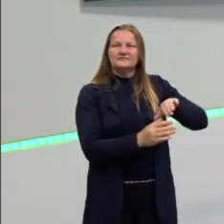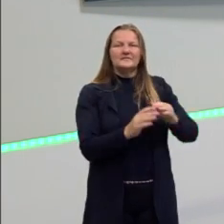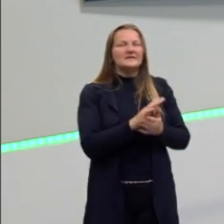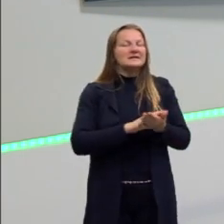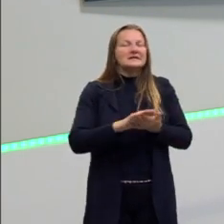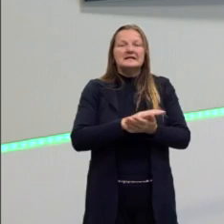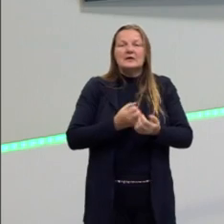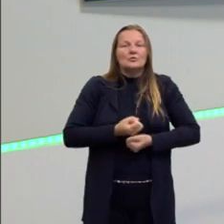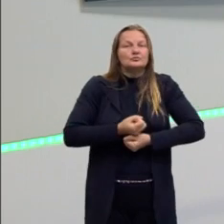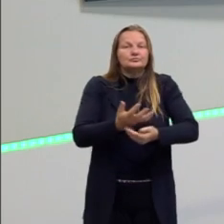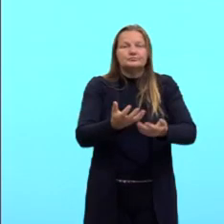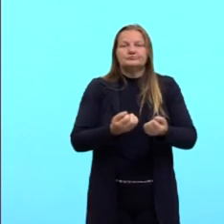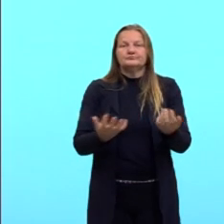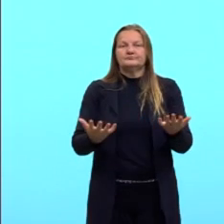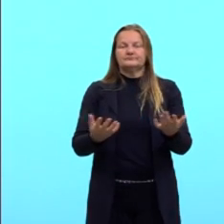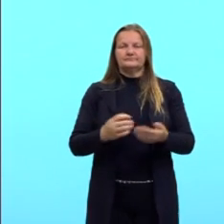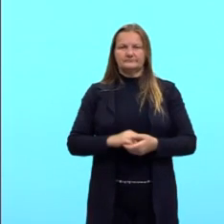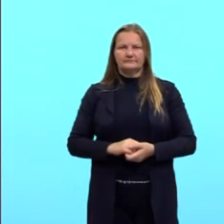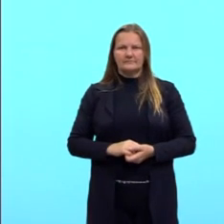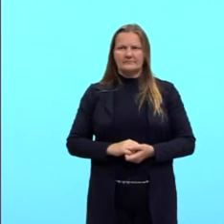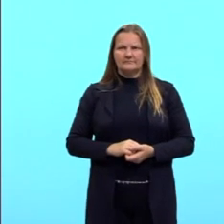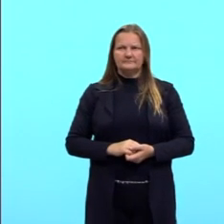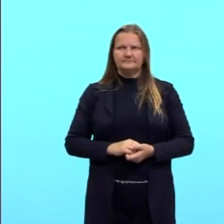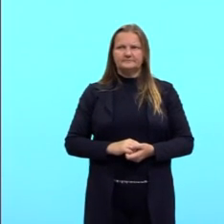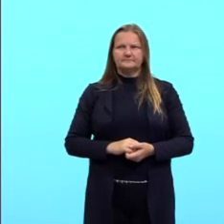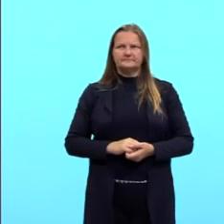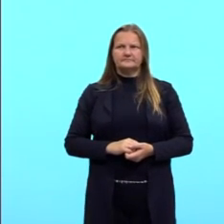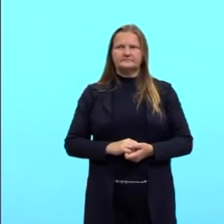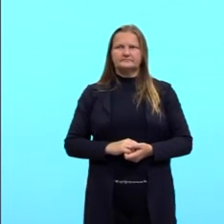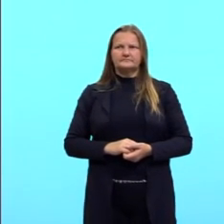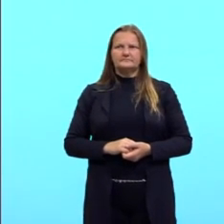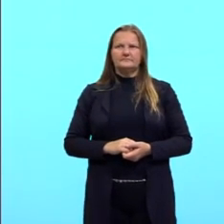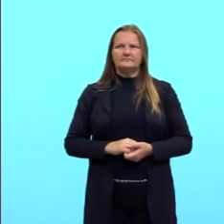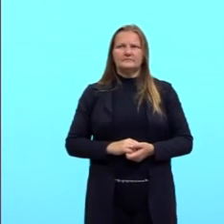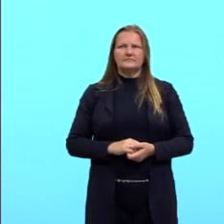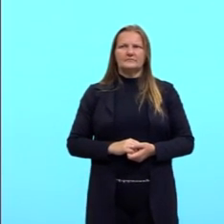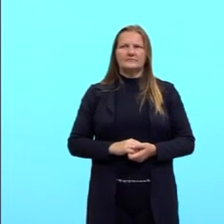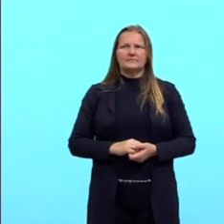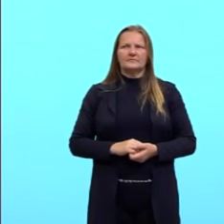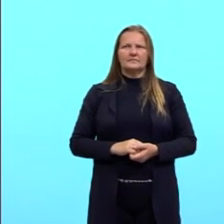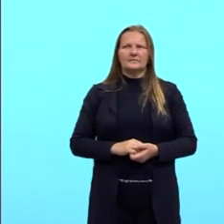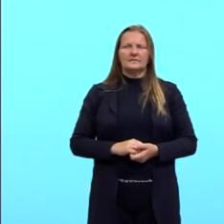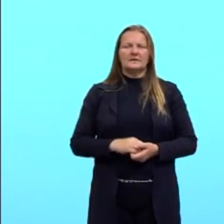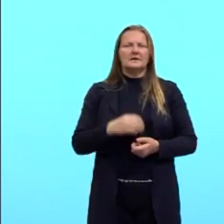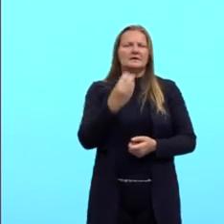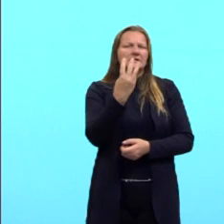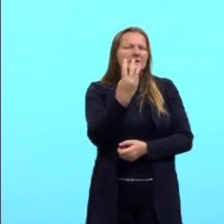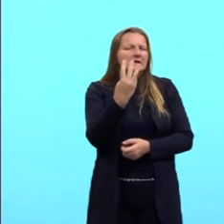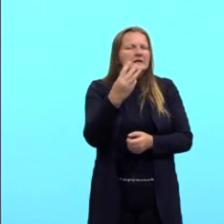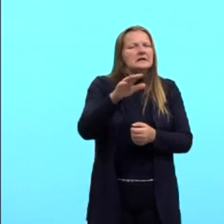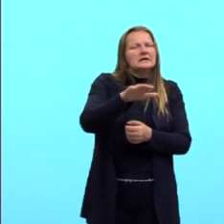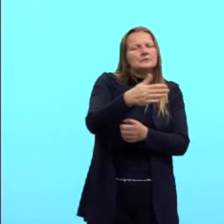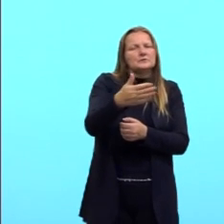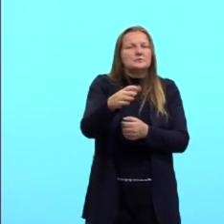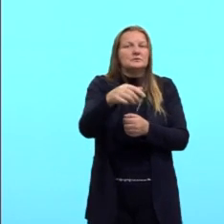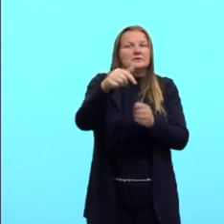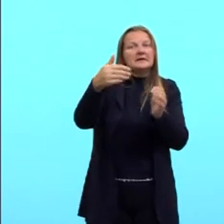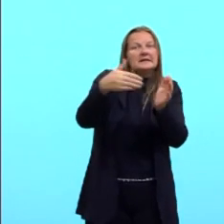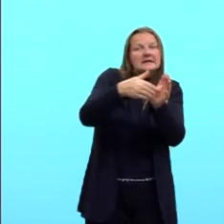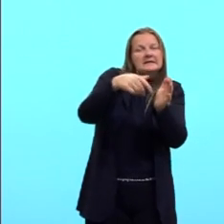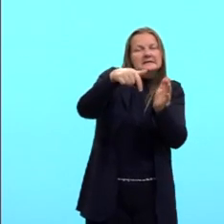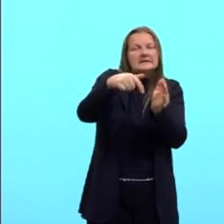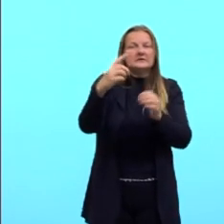transmitem a febre amarela, certo? Então, acontece assim, Depois de três a sete dias, né? Da